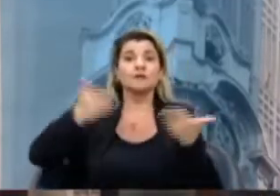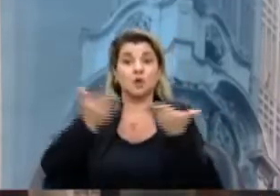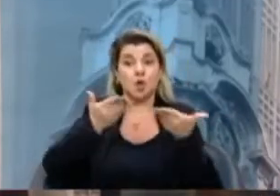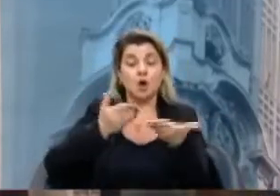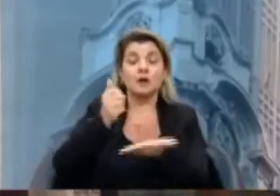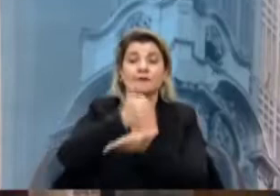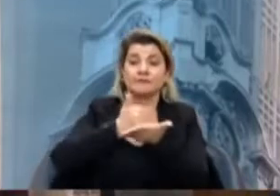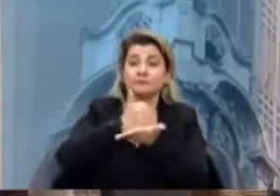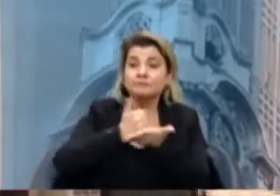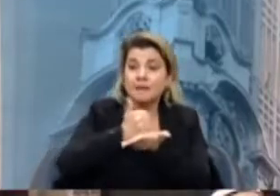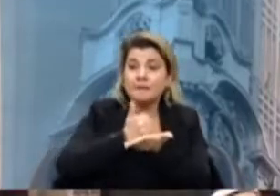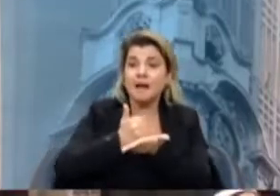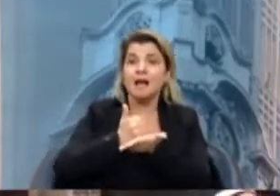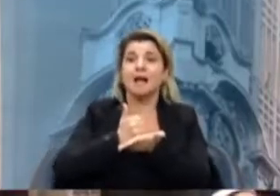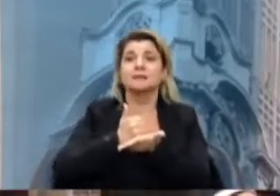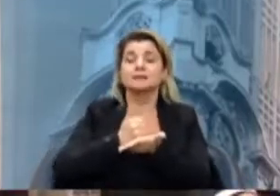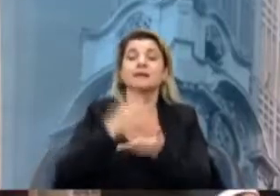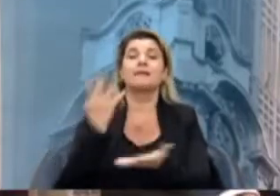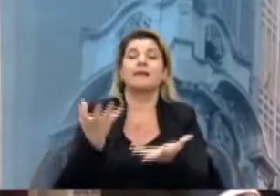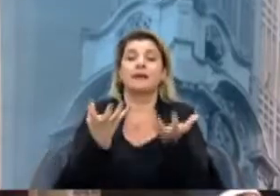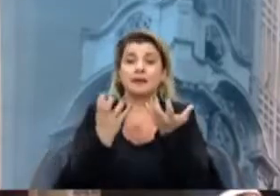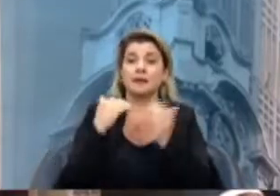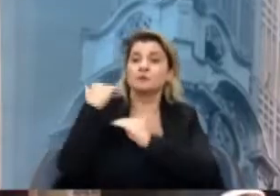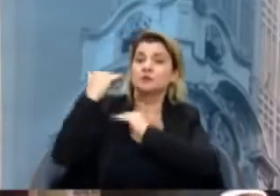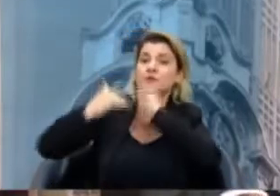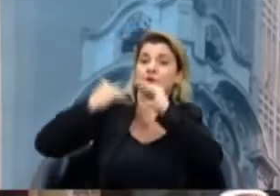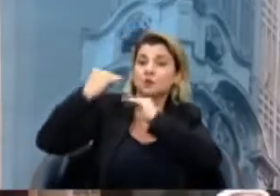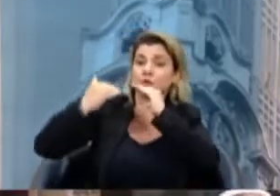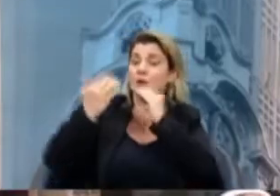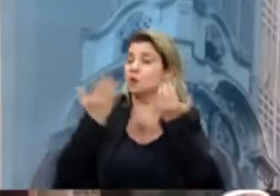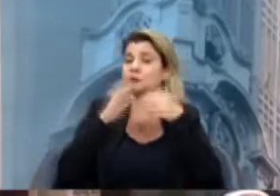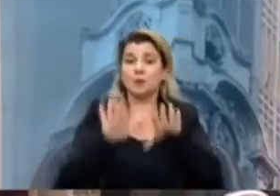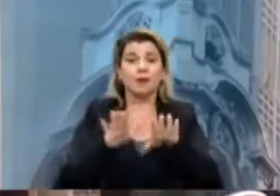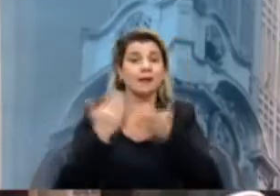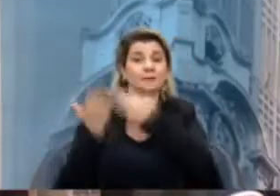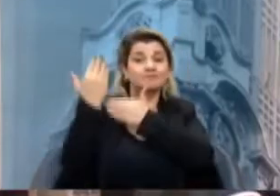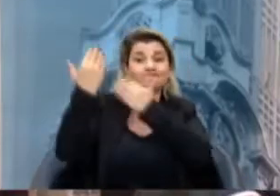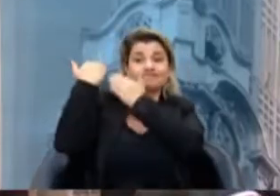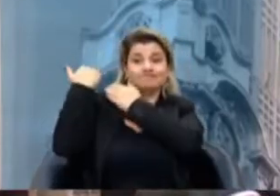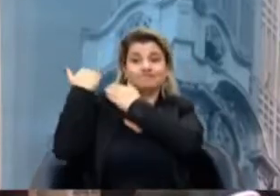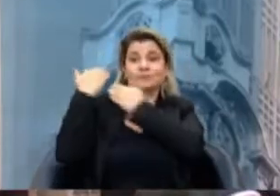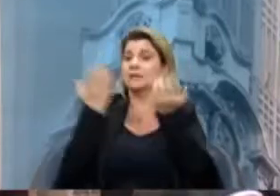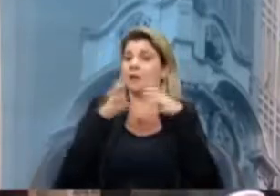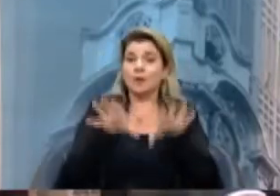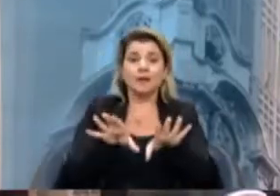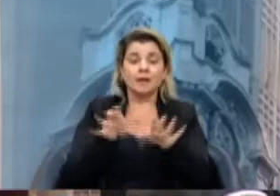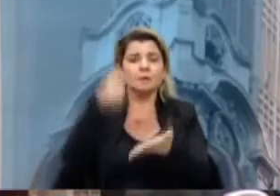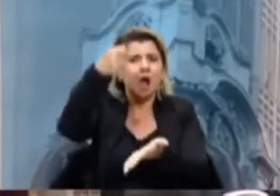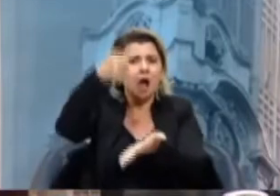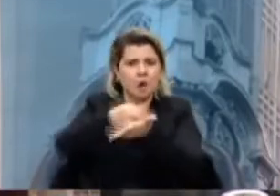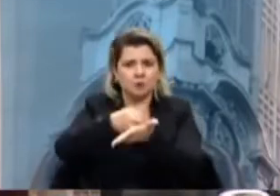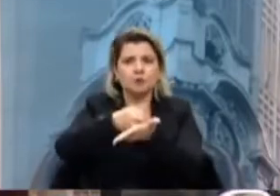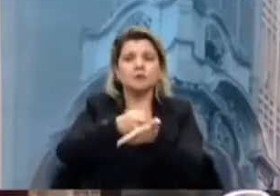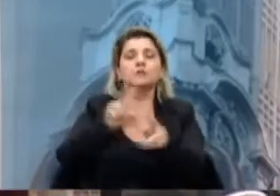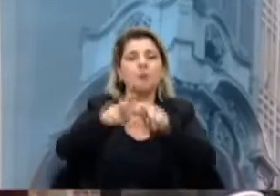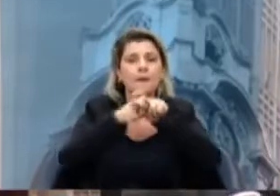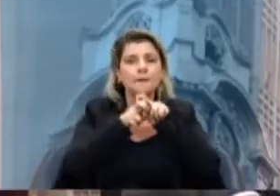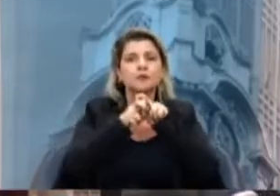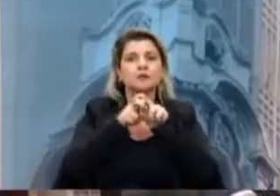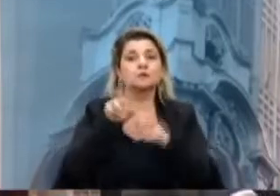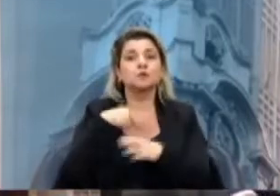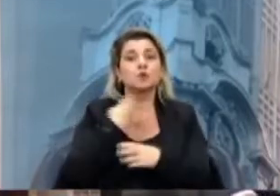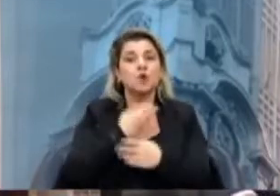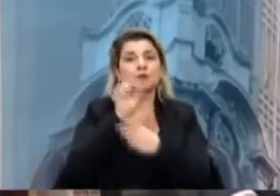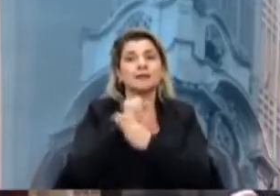vereadores independentes como eu, queremos evolução. Não queremos retrocesso, não queremos autoritarismo, e por isso nós